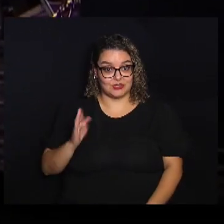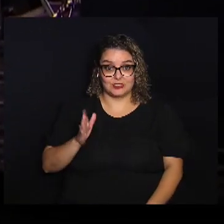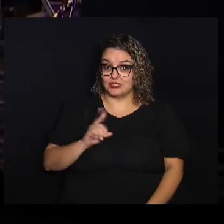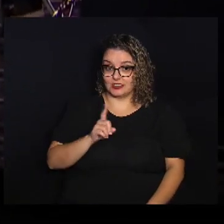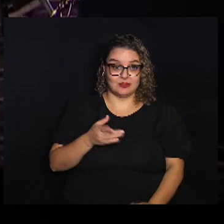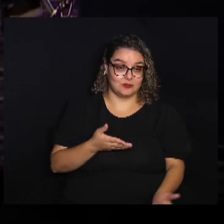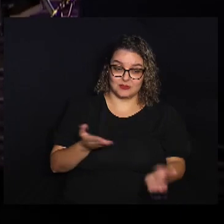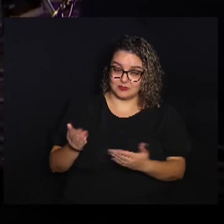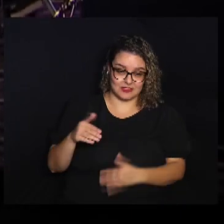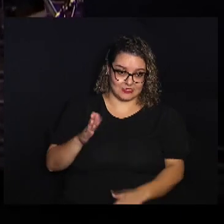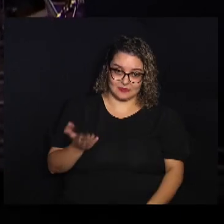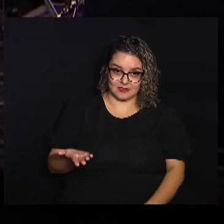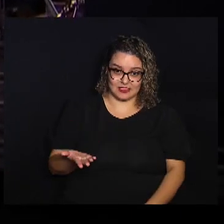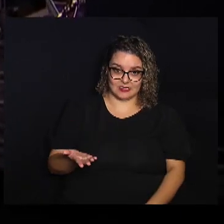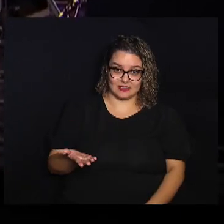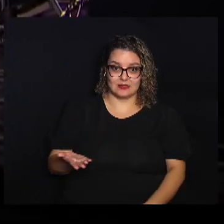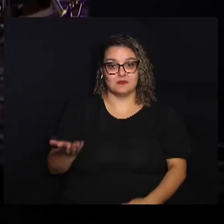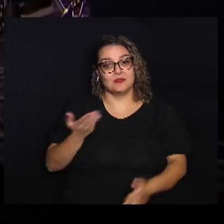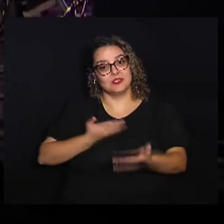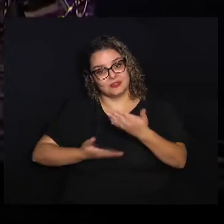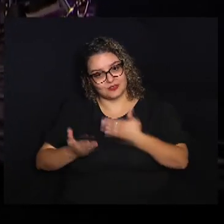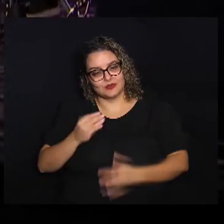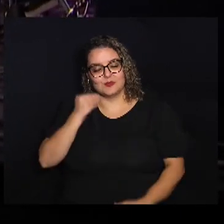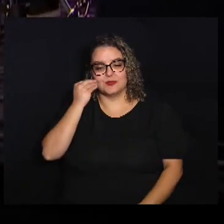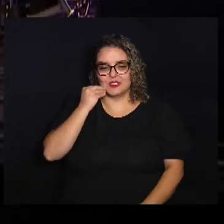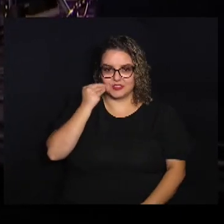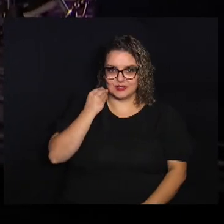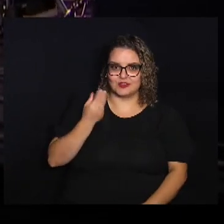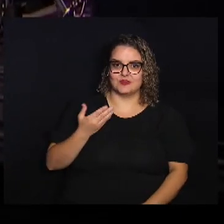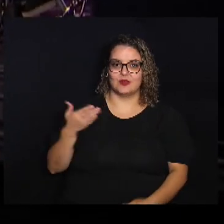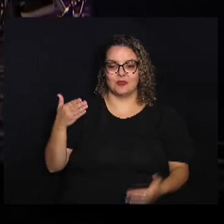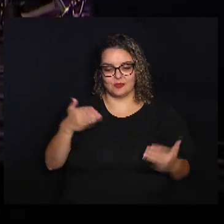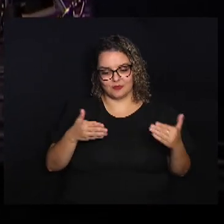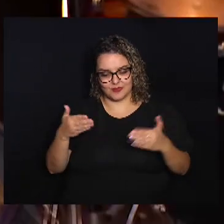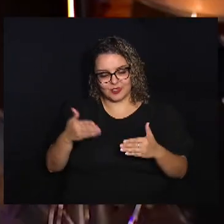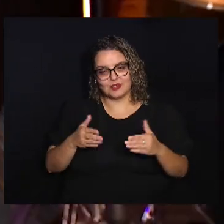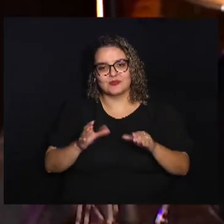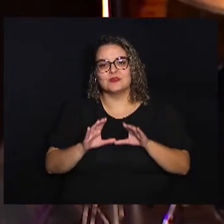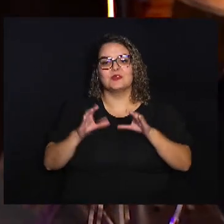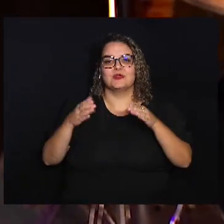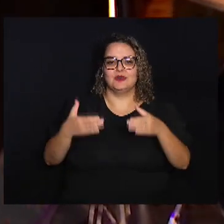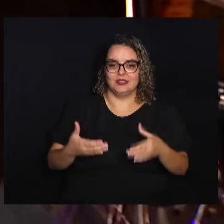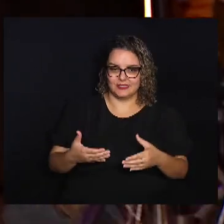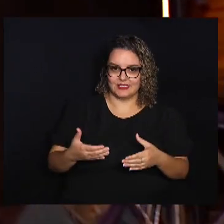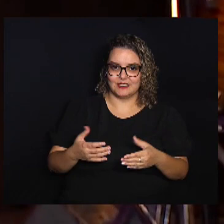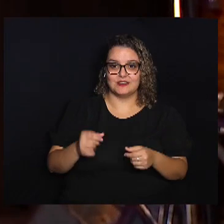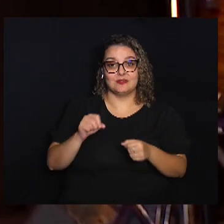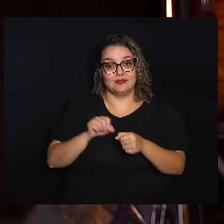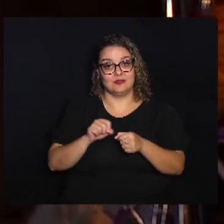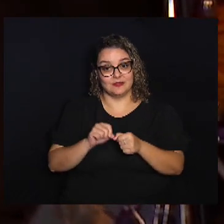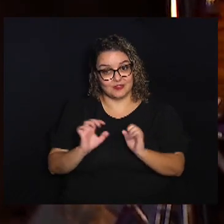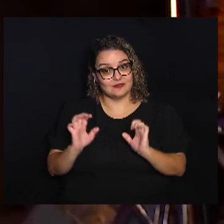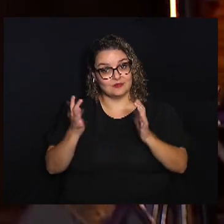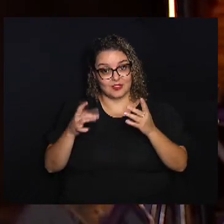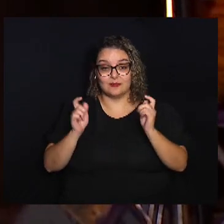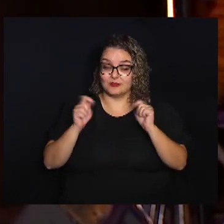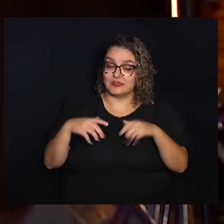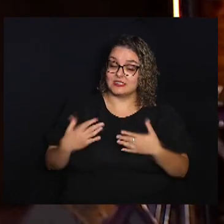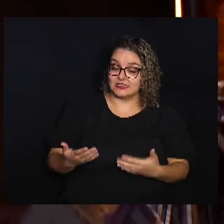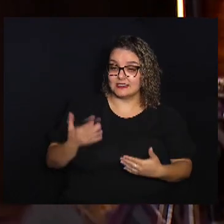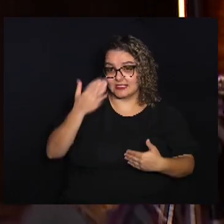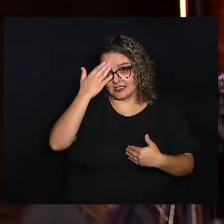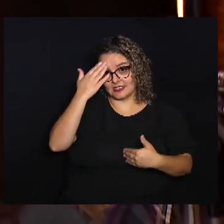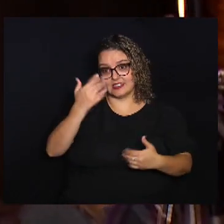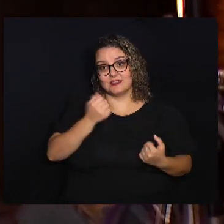apresenta mais Mas compartilha Sua experiência Com os participantes Do congresso A realização Do evento É possível Graças aos